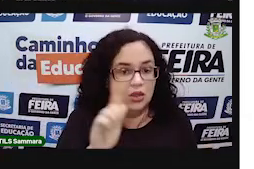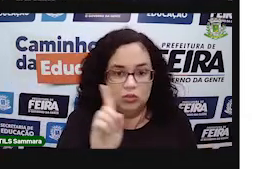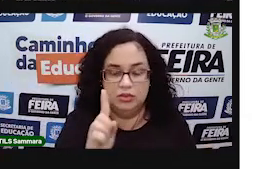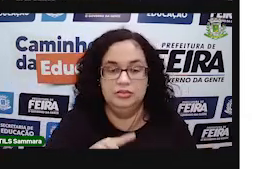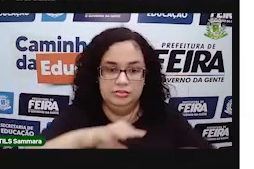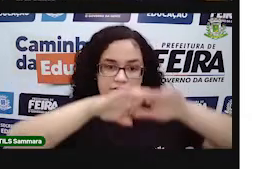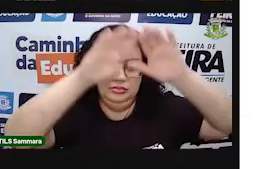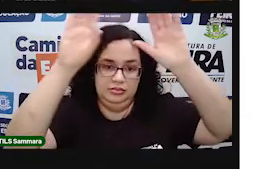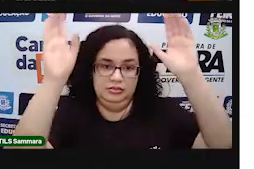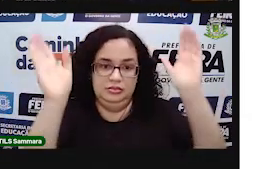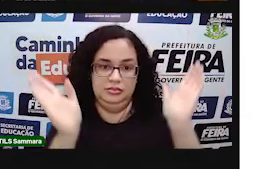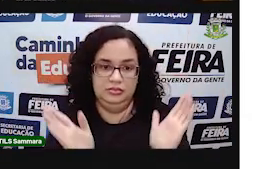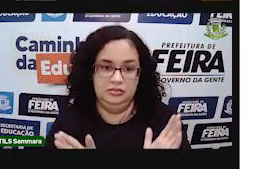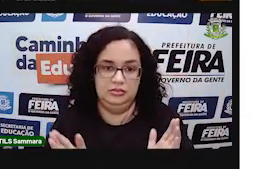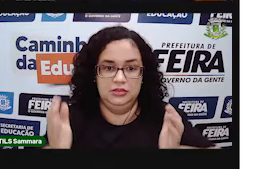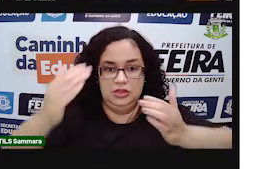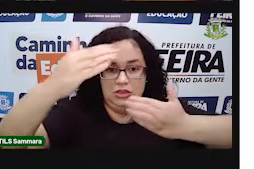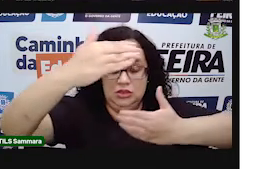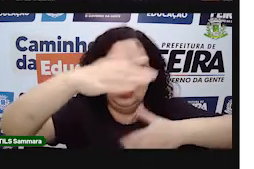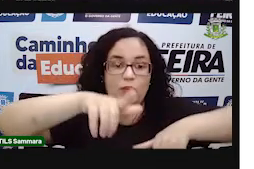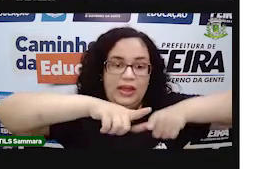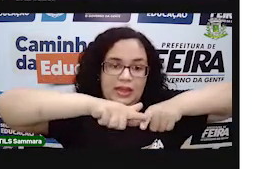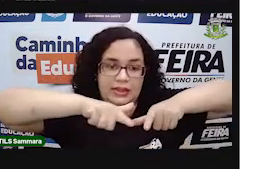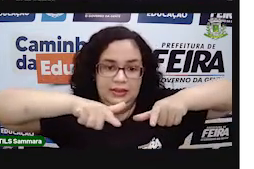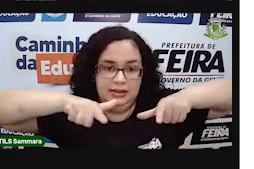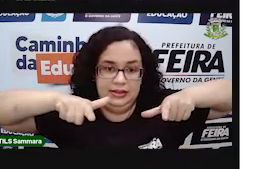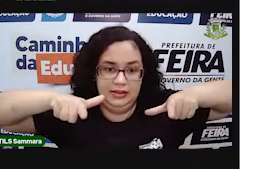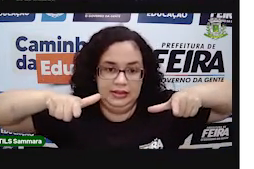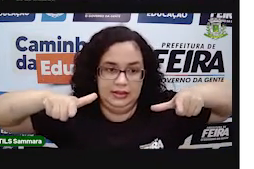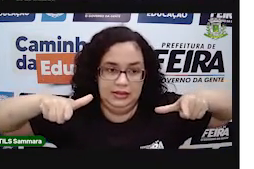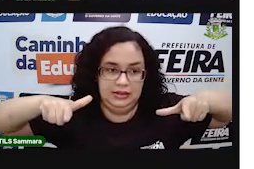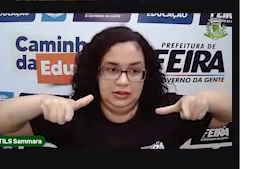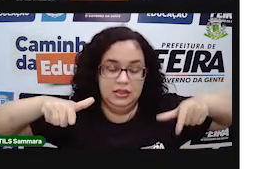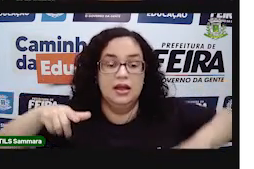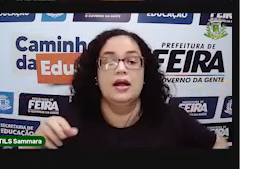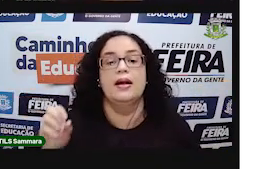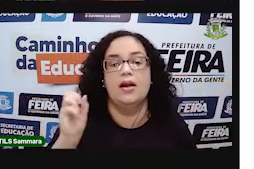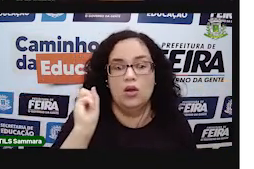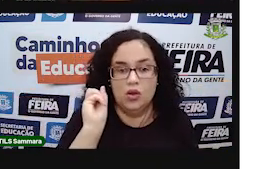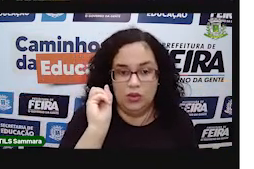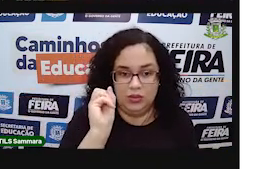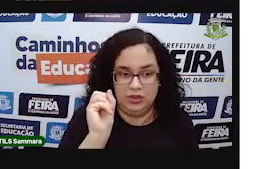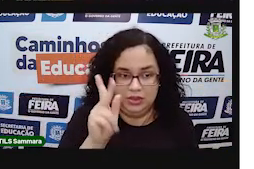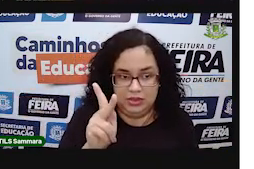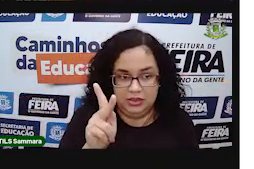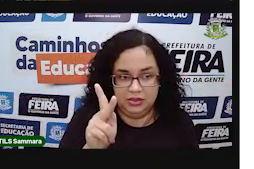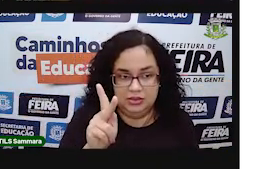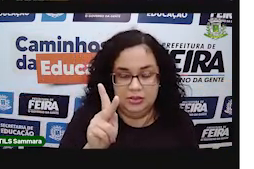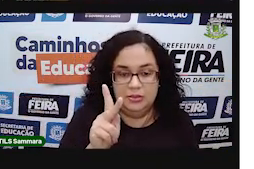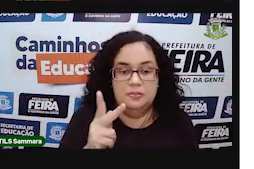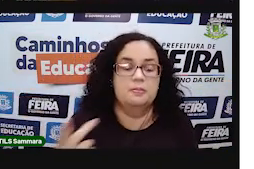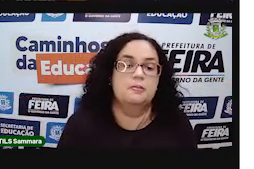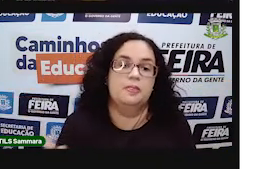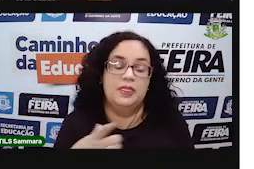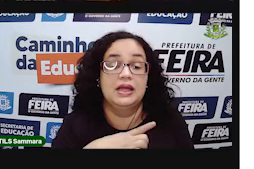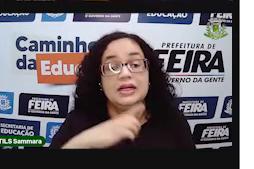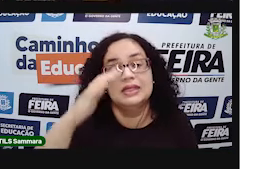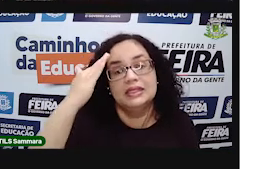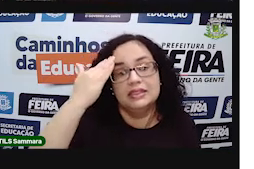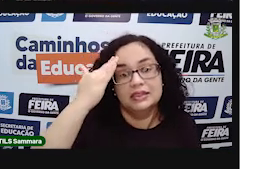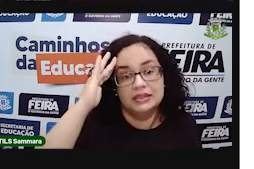arredondadas. São partes lisas. Belezinha? Eu tenho certeza que você